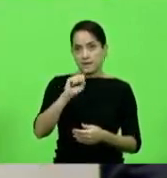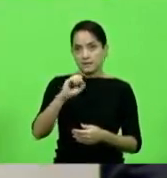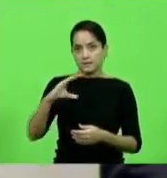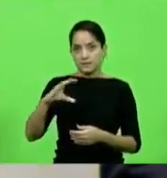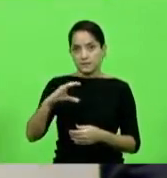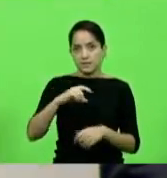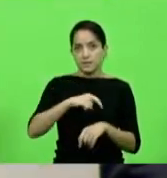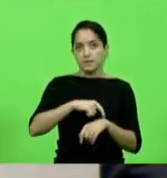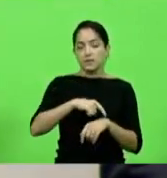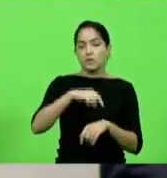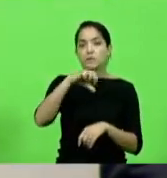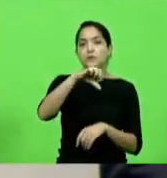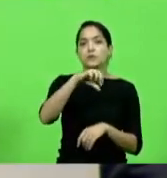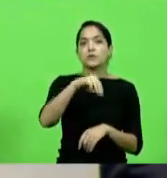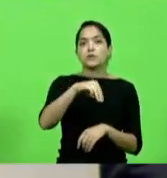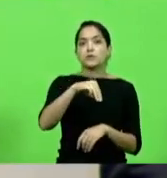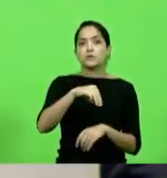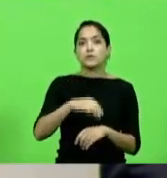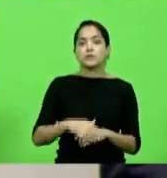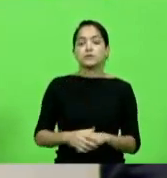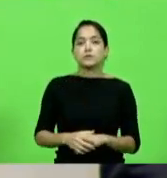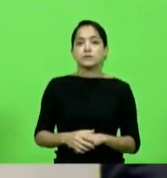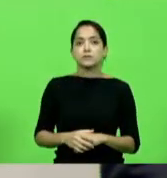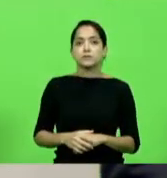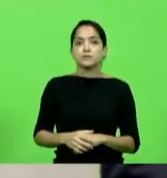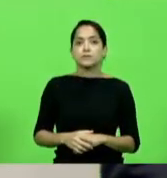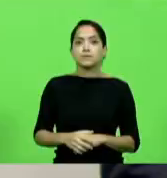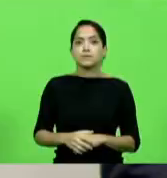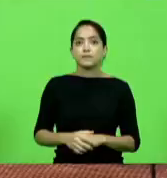nove minutos alguém fará uso da palavra